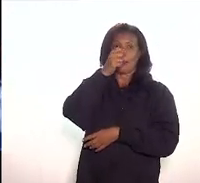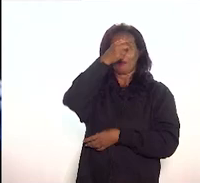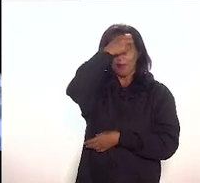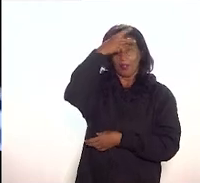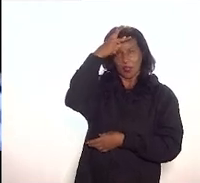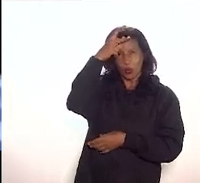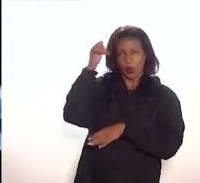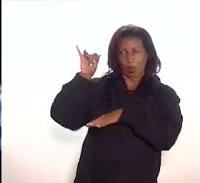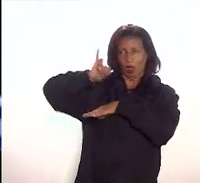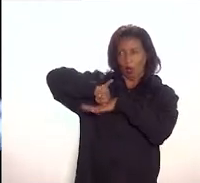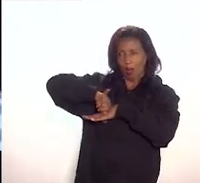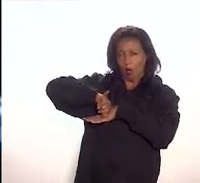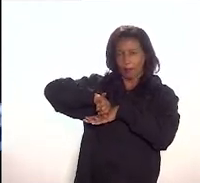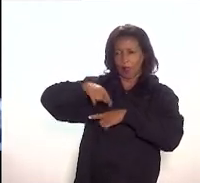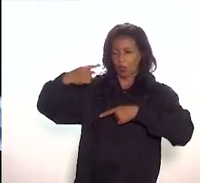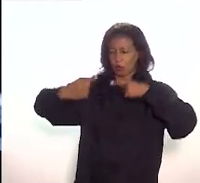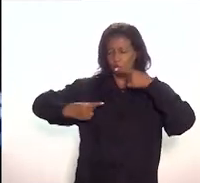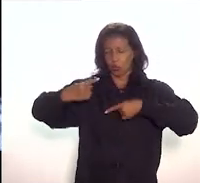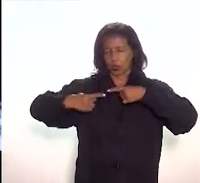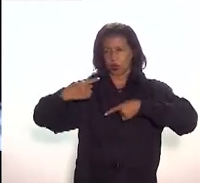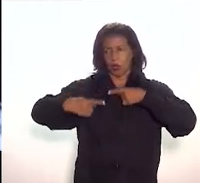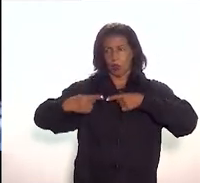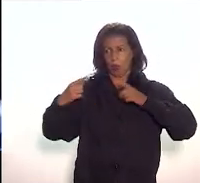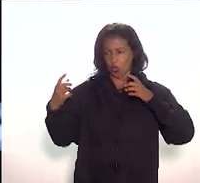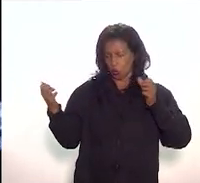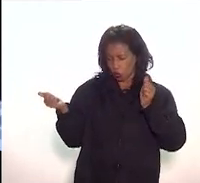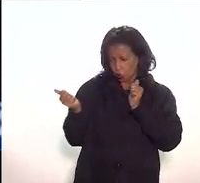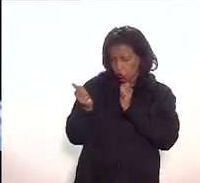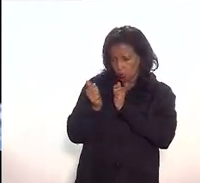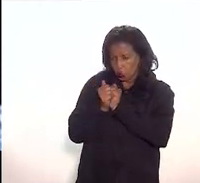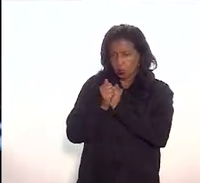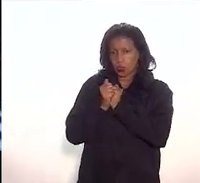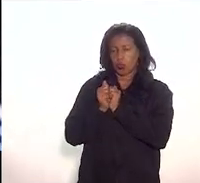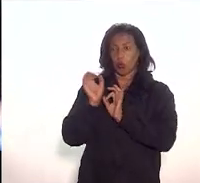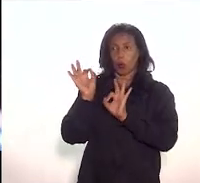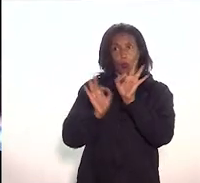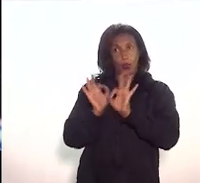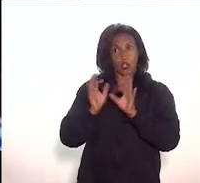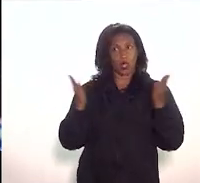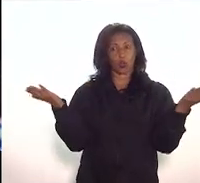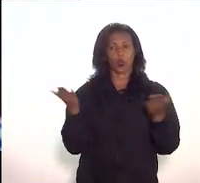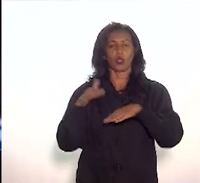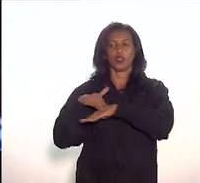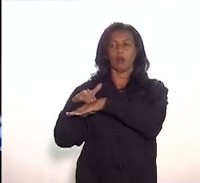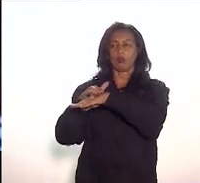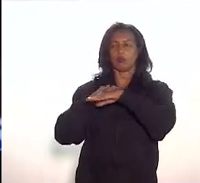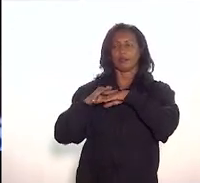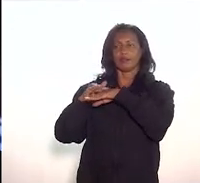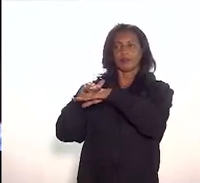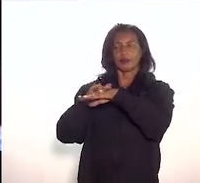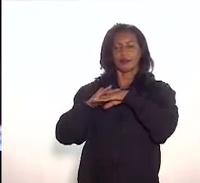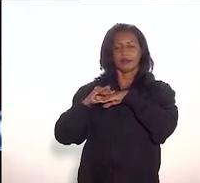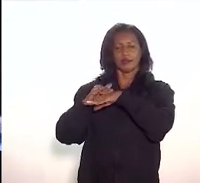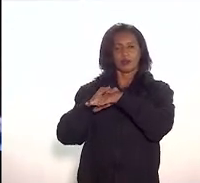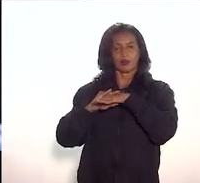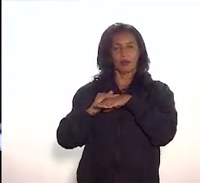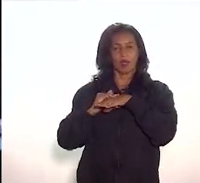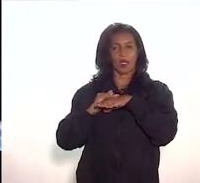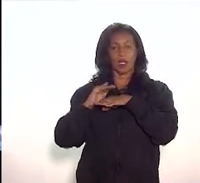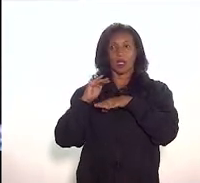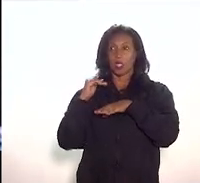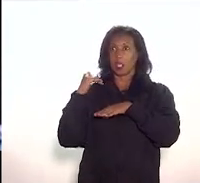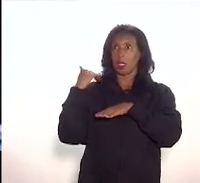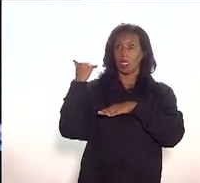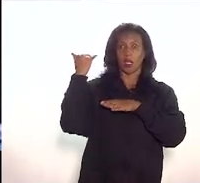se essa discussão não pode estar sendo aproximada. Acho que o momento do projeto, ele dialoga exatamente com isso. E aí, em última